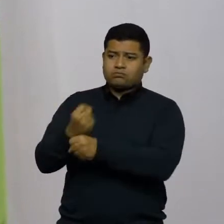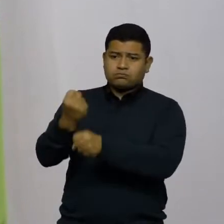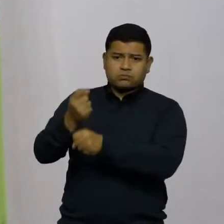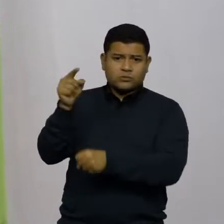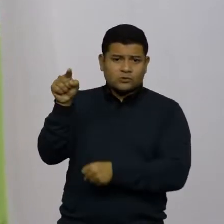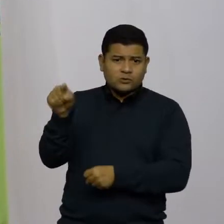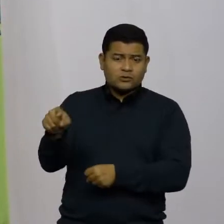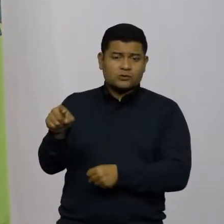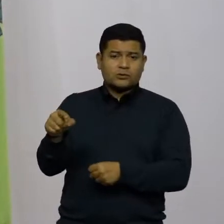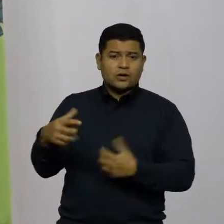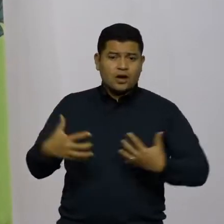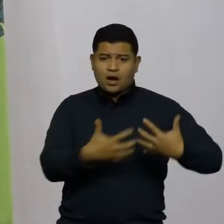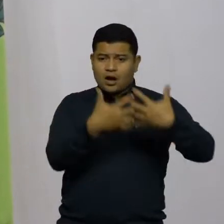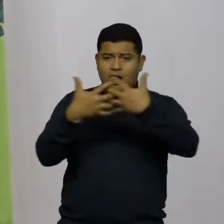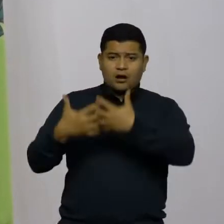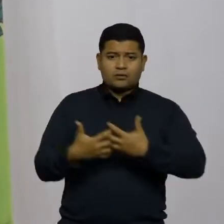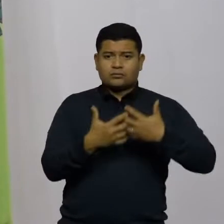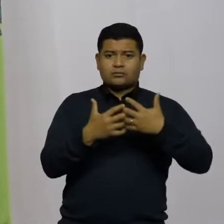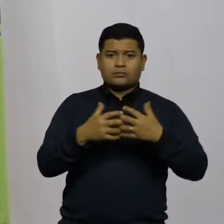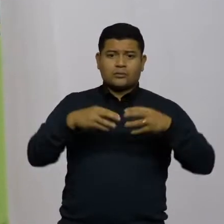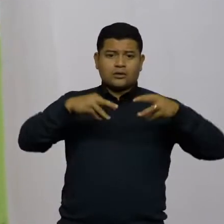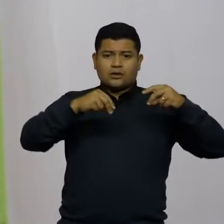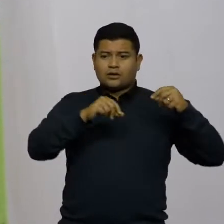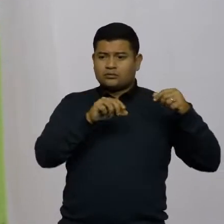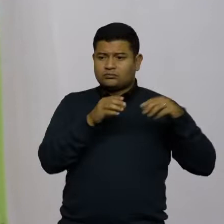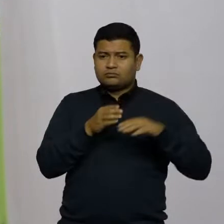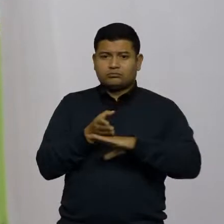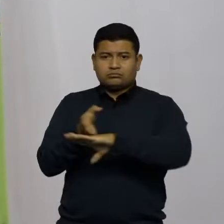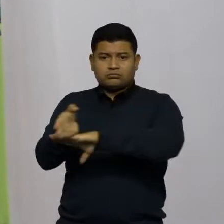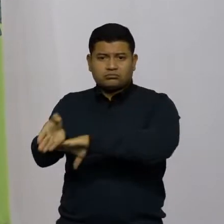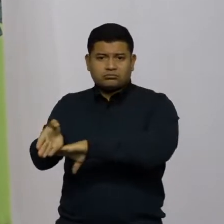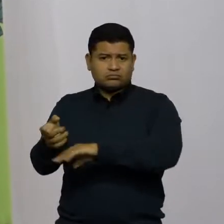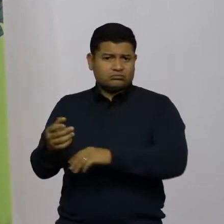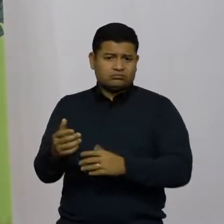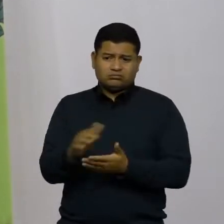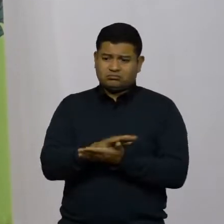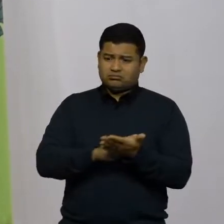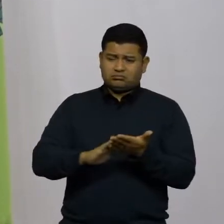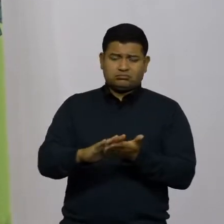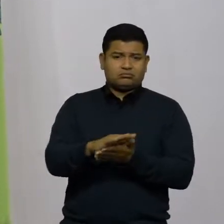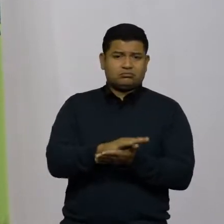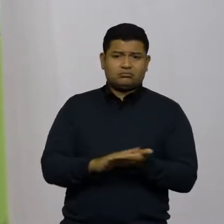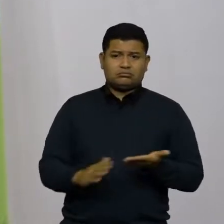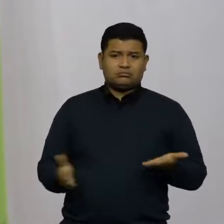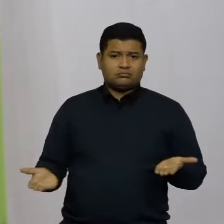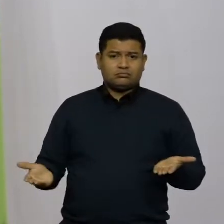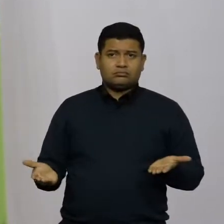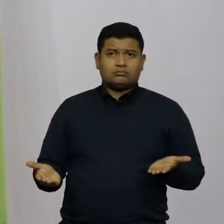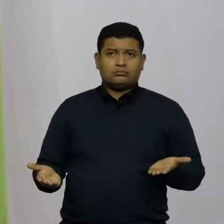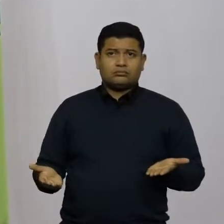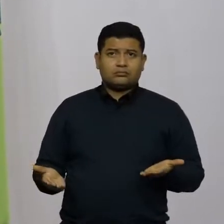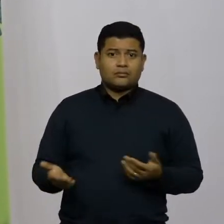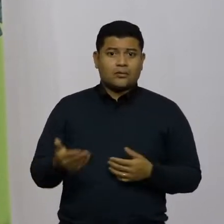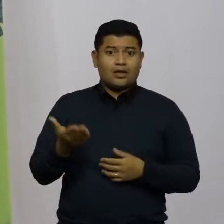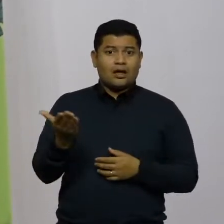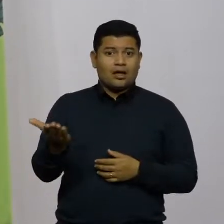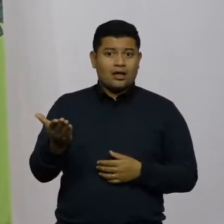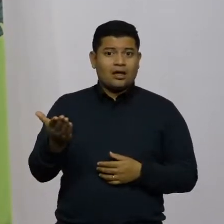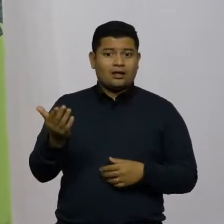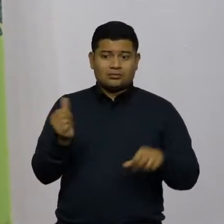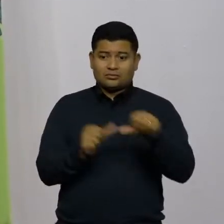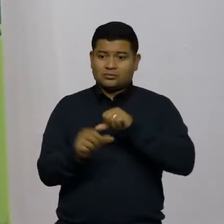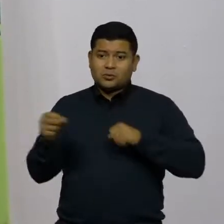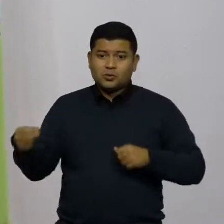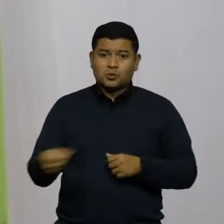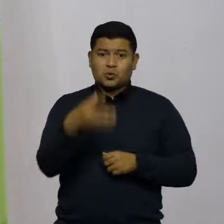Tem caminhão de areia lá agora? Também não. Não tem nada. Ou seja, é uma inovação no mundo